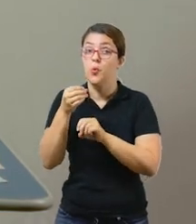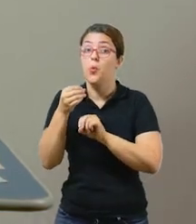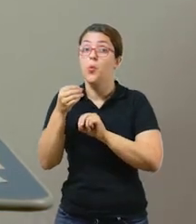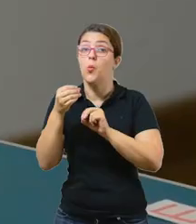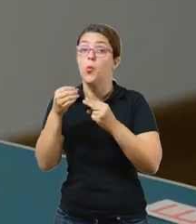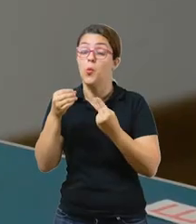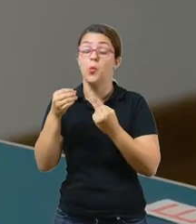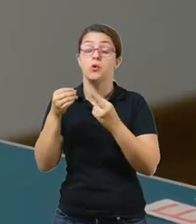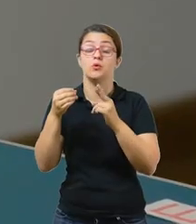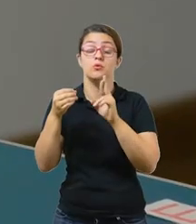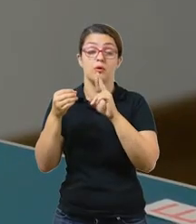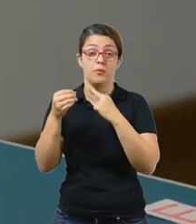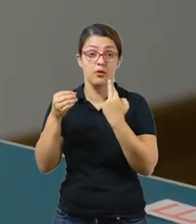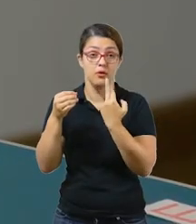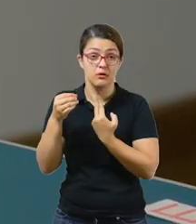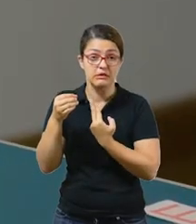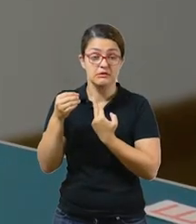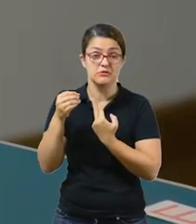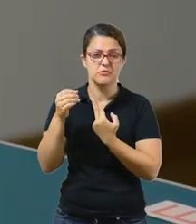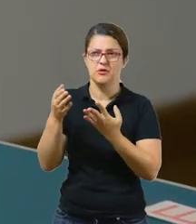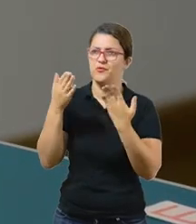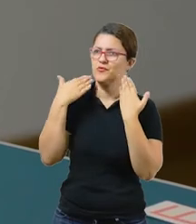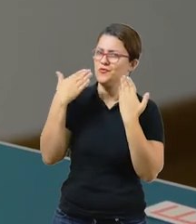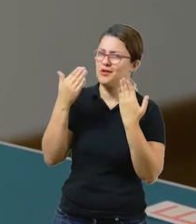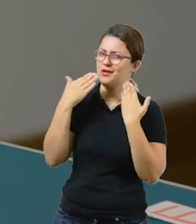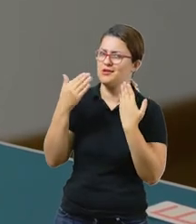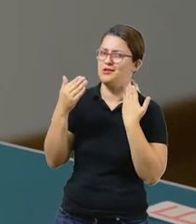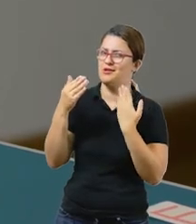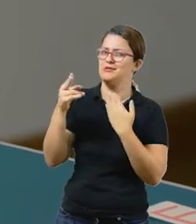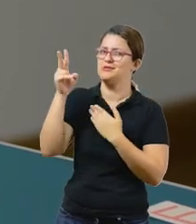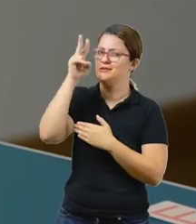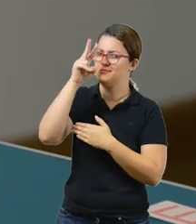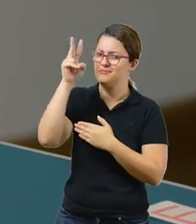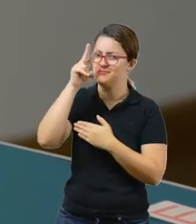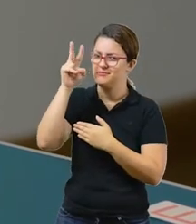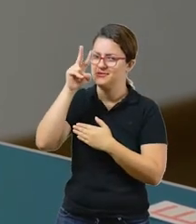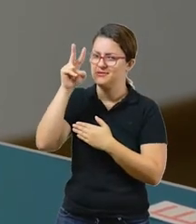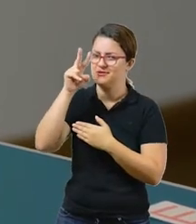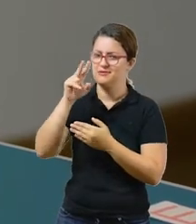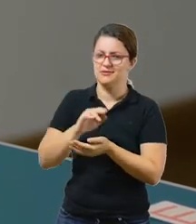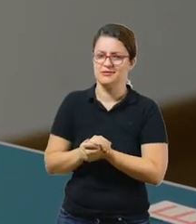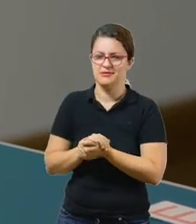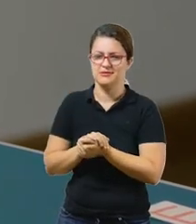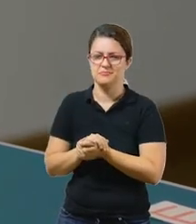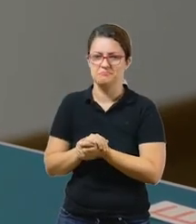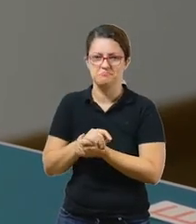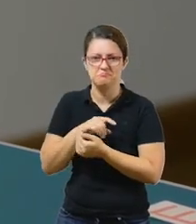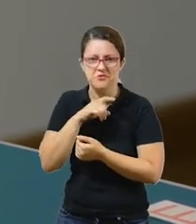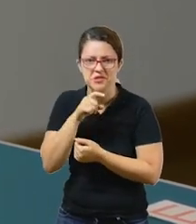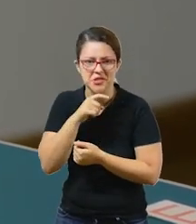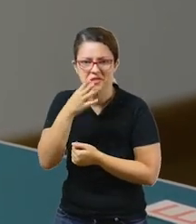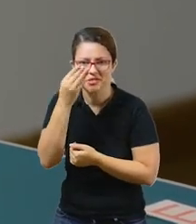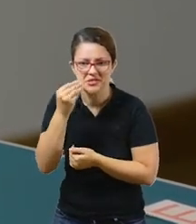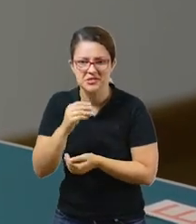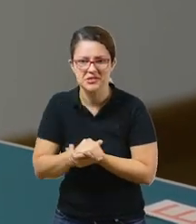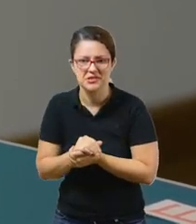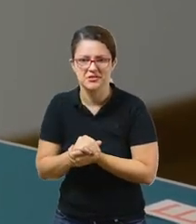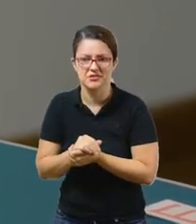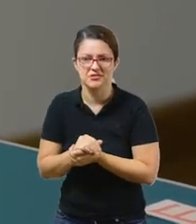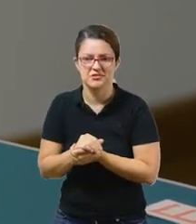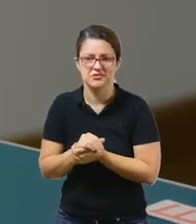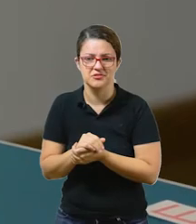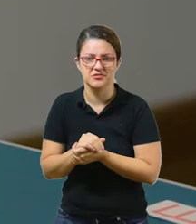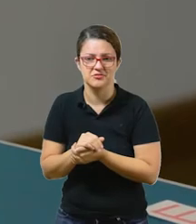palito. No verão, ninguém esquece, no calor é o preferido. Aí você vai perguntar, tem duas opções, a